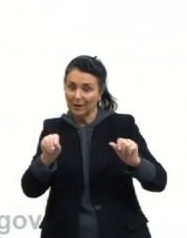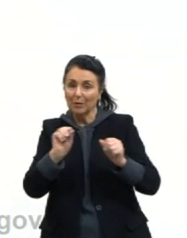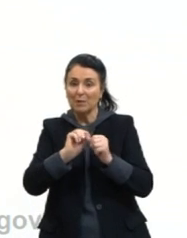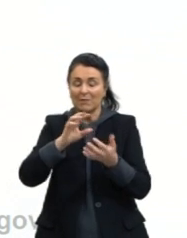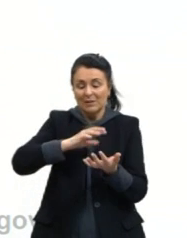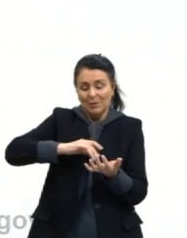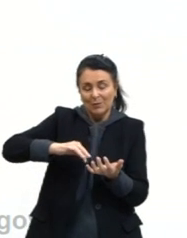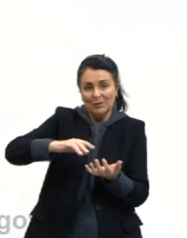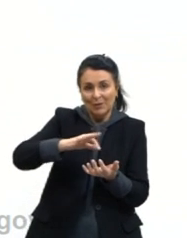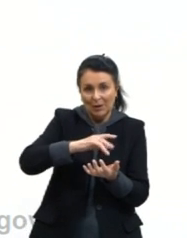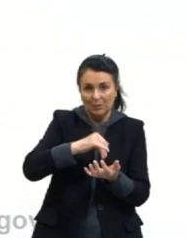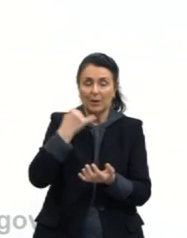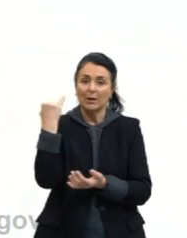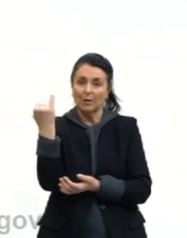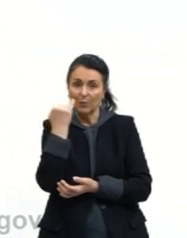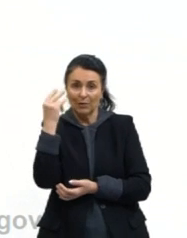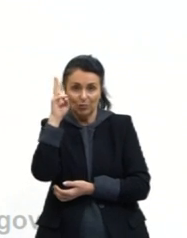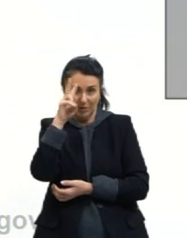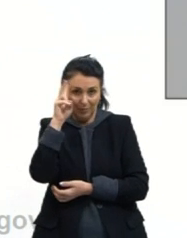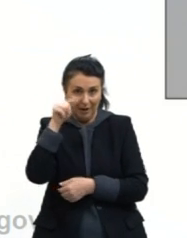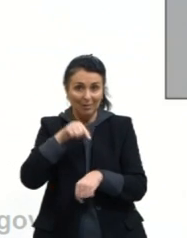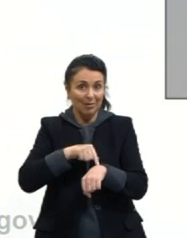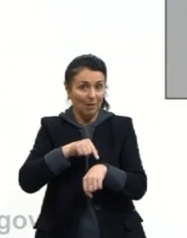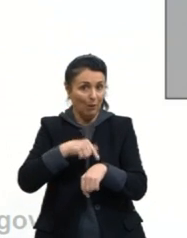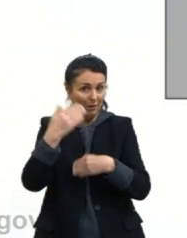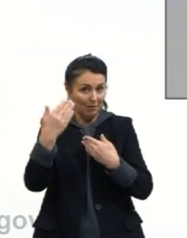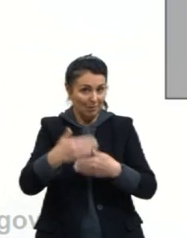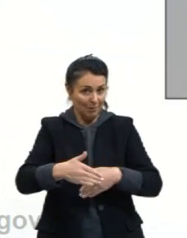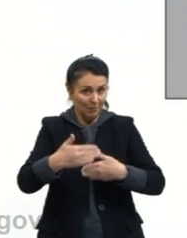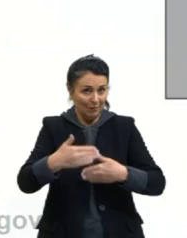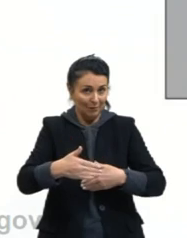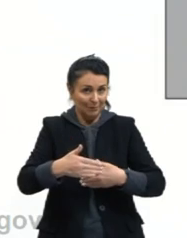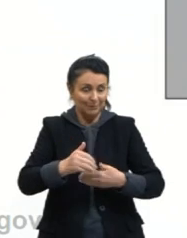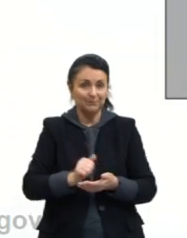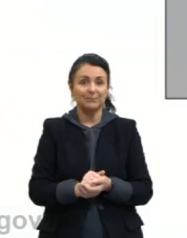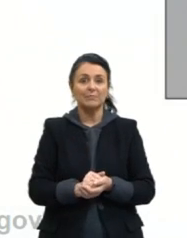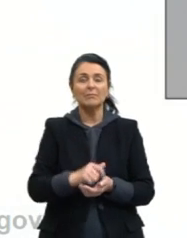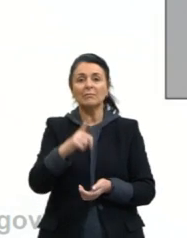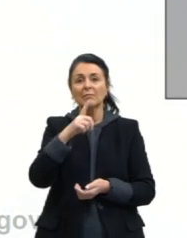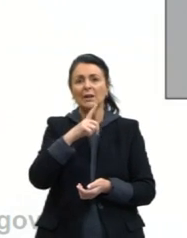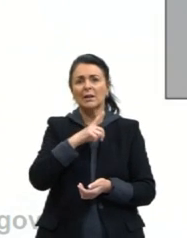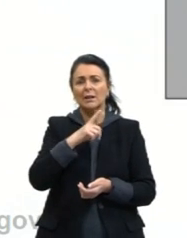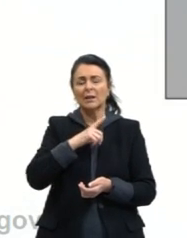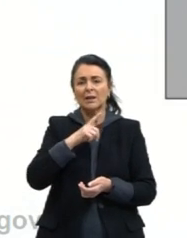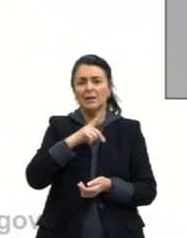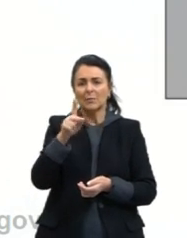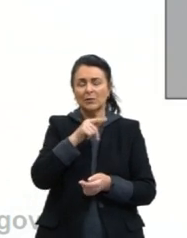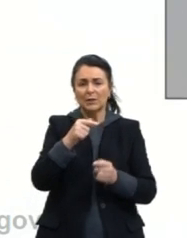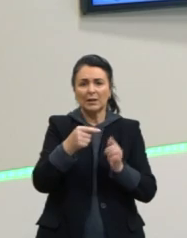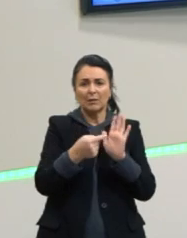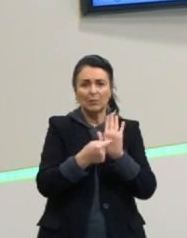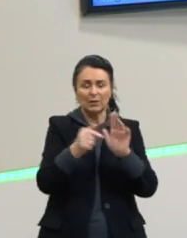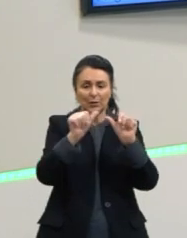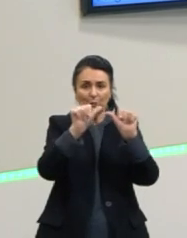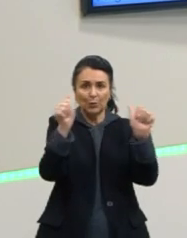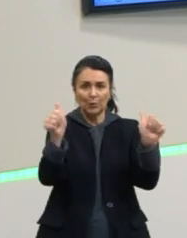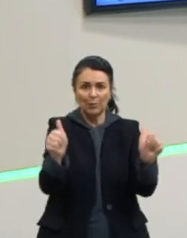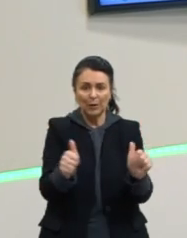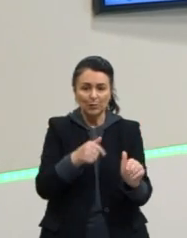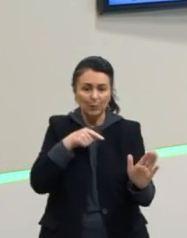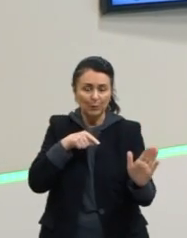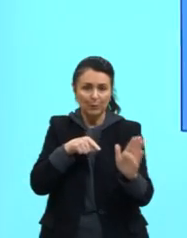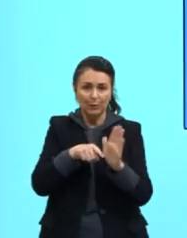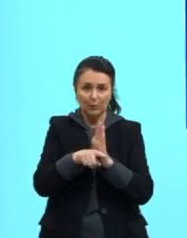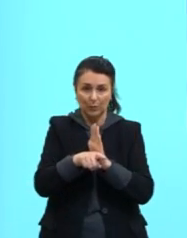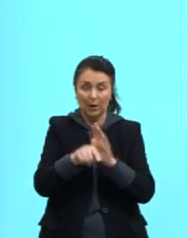os cálculos daí, tá? Importante lembrar disso na hora do Enem. Bom, aqui a gente tem, só para mostrar rapidinho, uma questão, uma